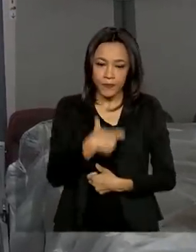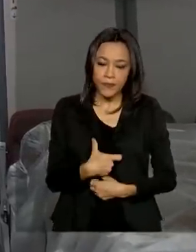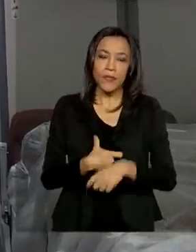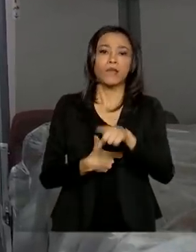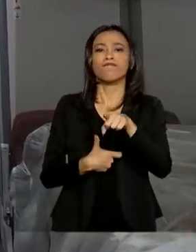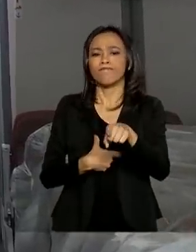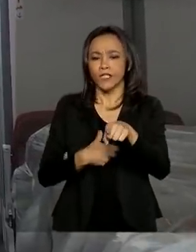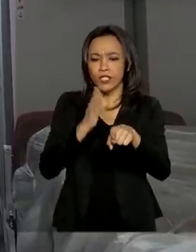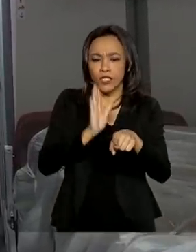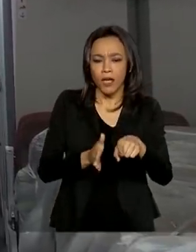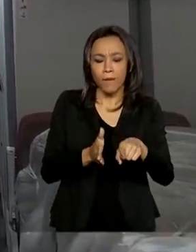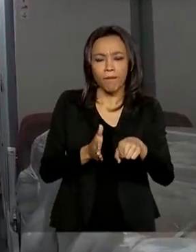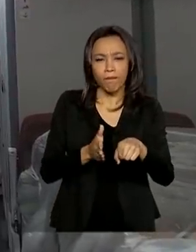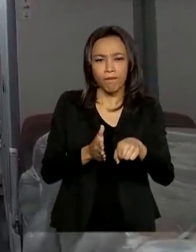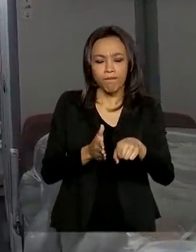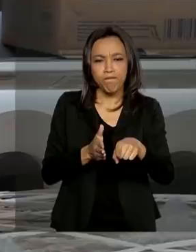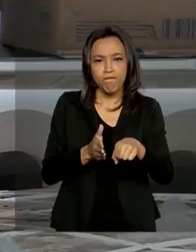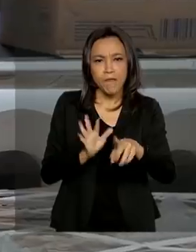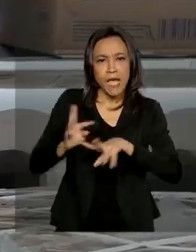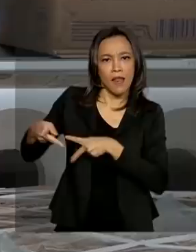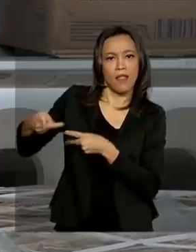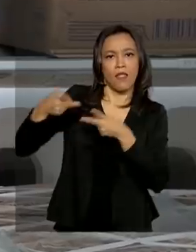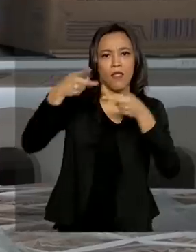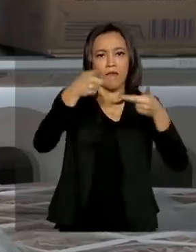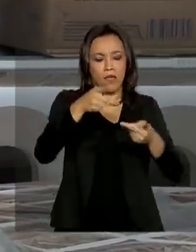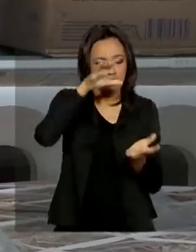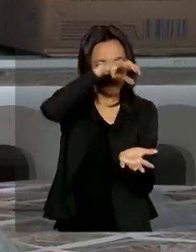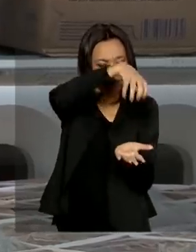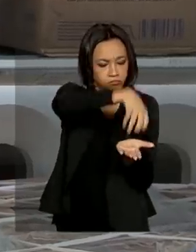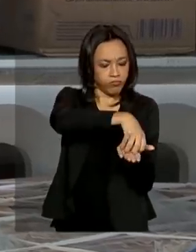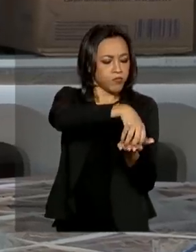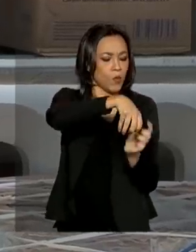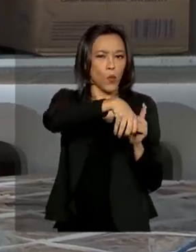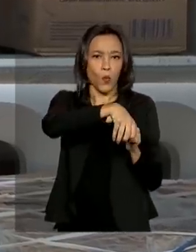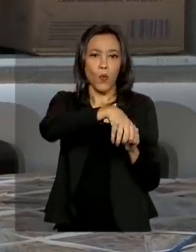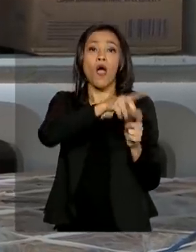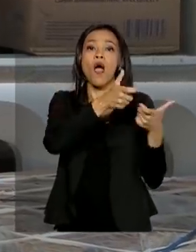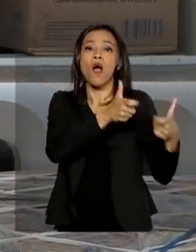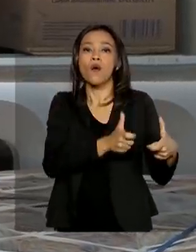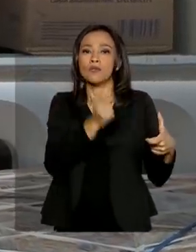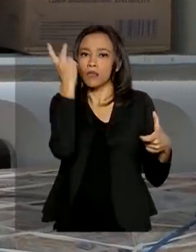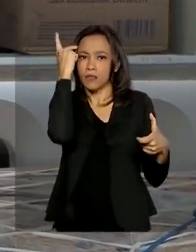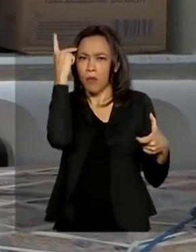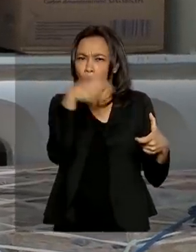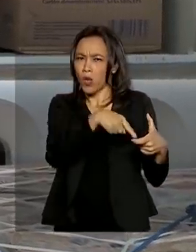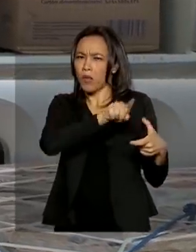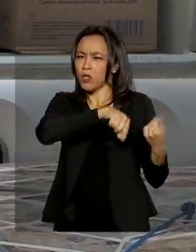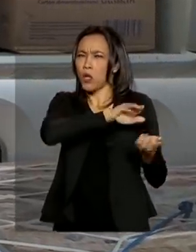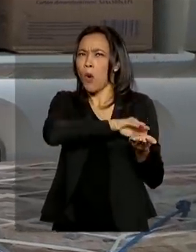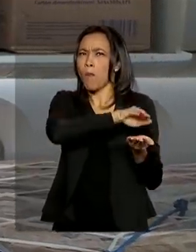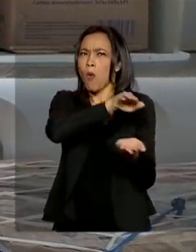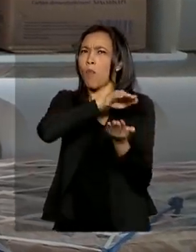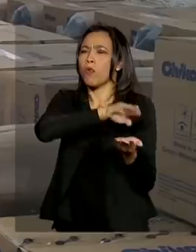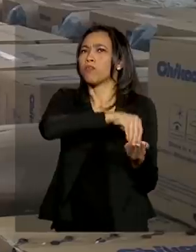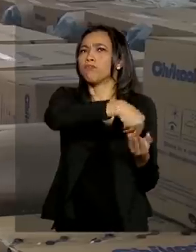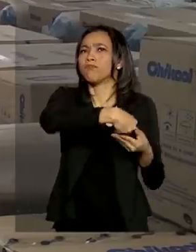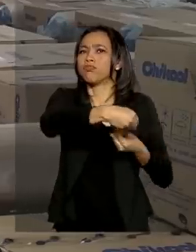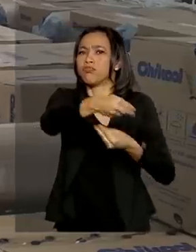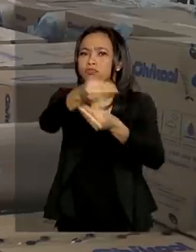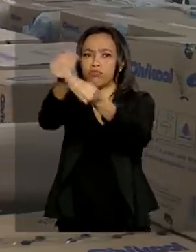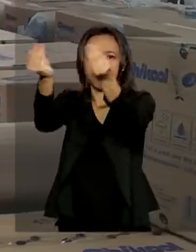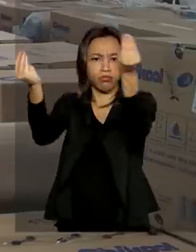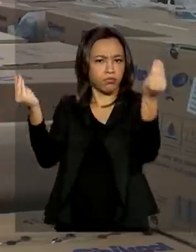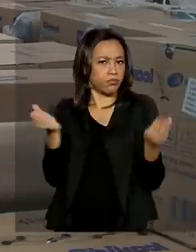levados para o centro de distribuição do Ministério da Saúde, que fica em São Paulo e serão todos redirecionados e